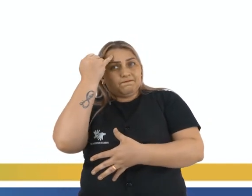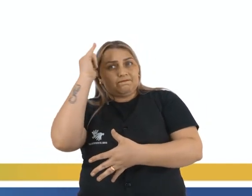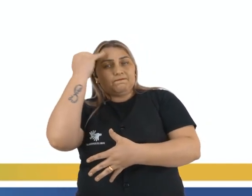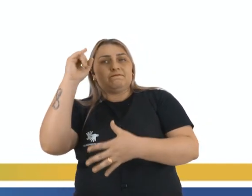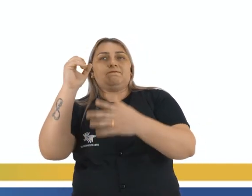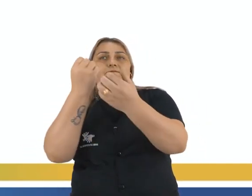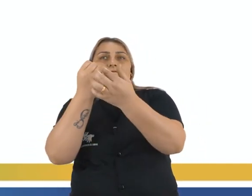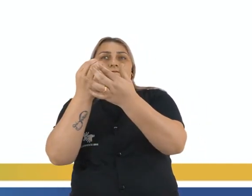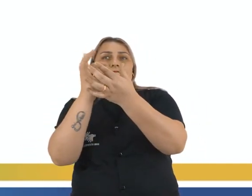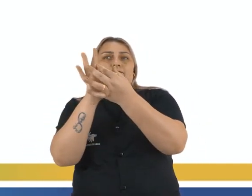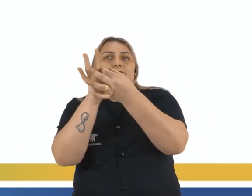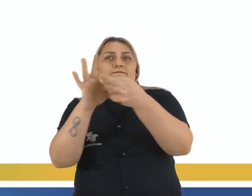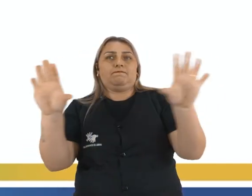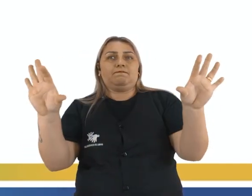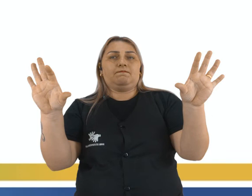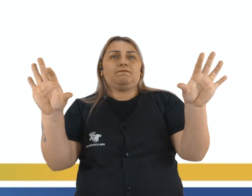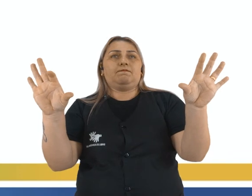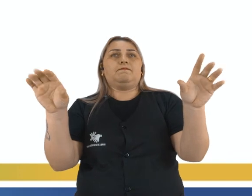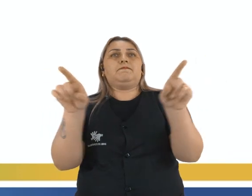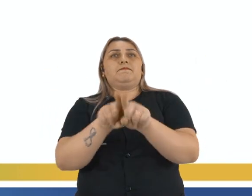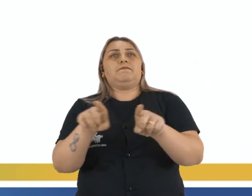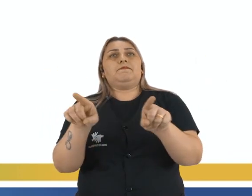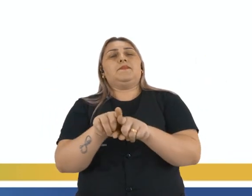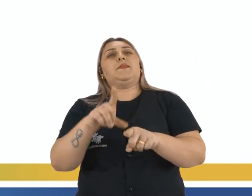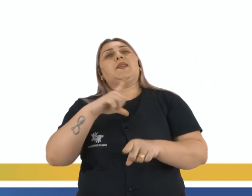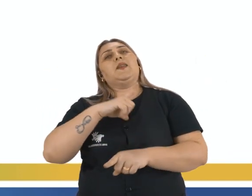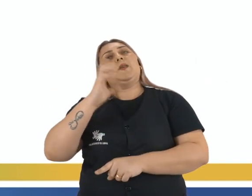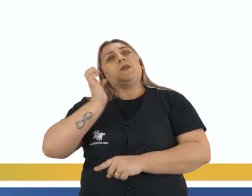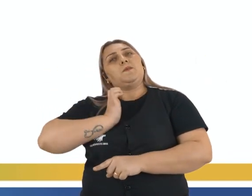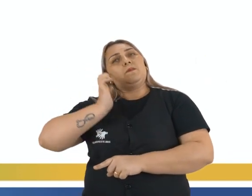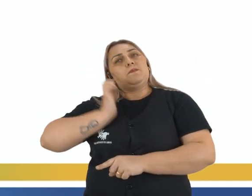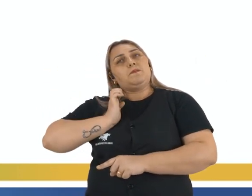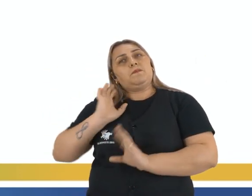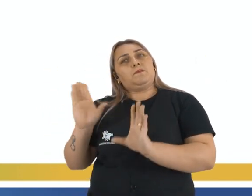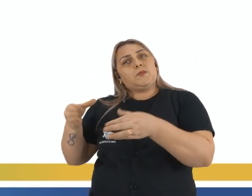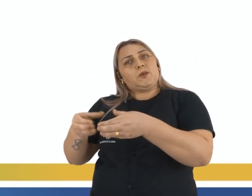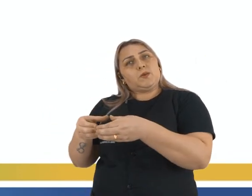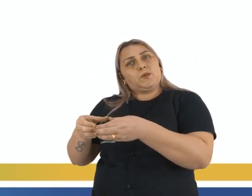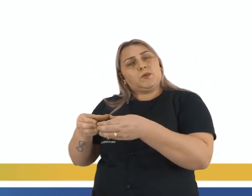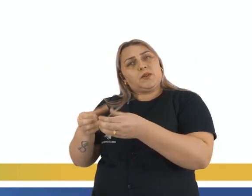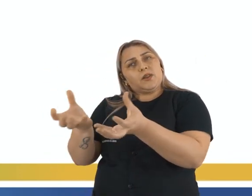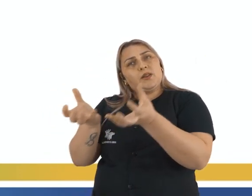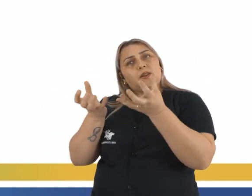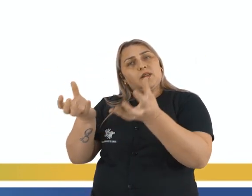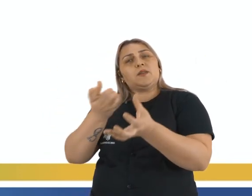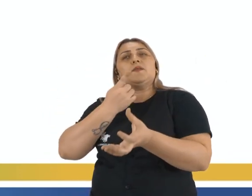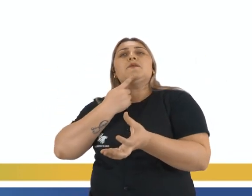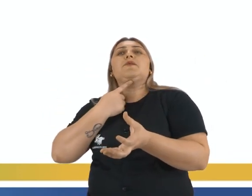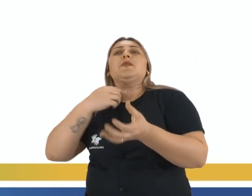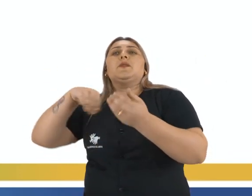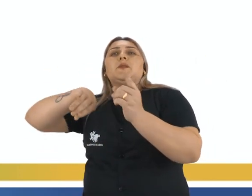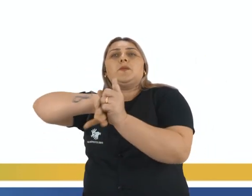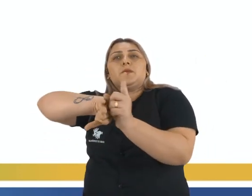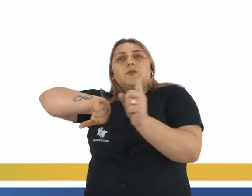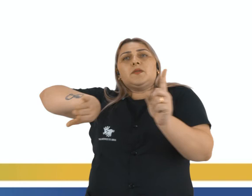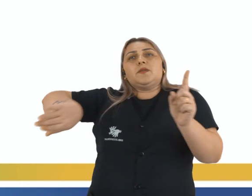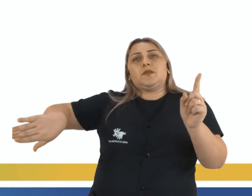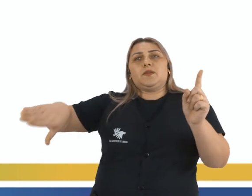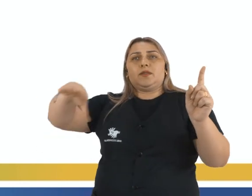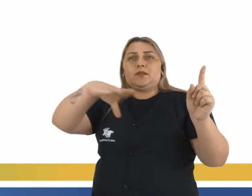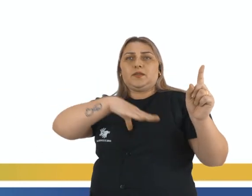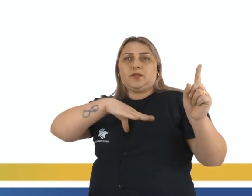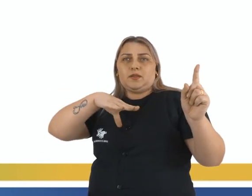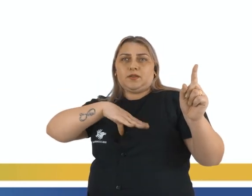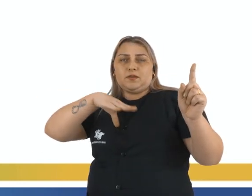né, de liberdade. Vamos ter uma elite local que vai querer, que vai desejar se afastar da metrópole